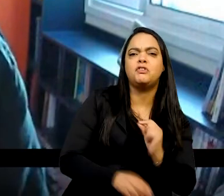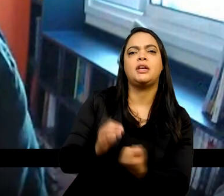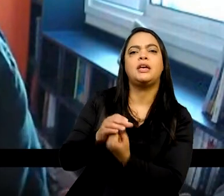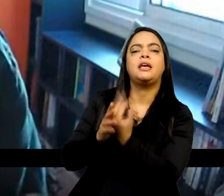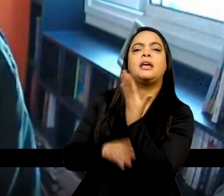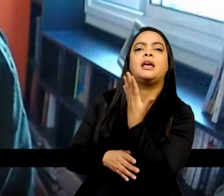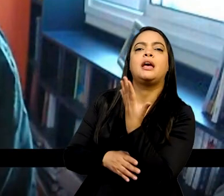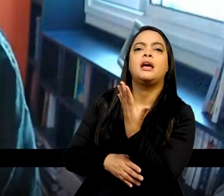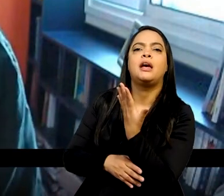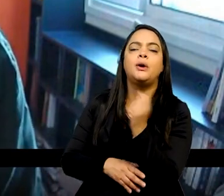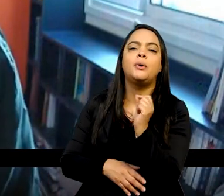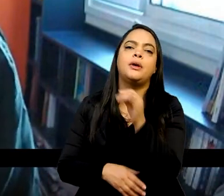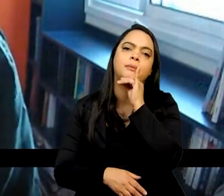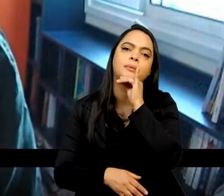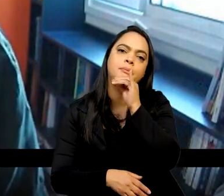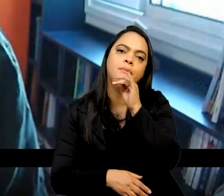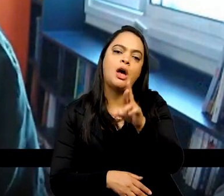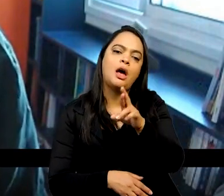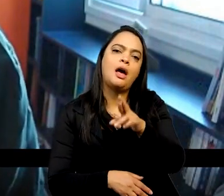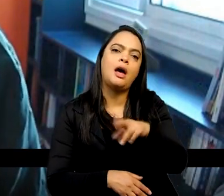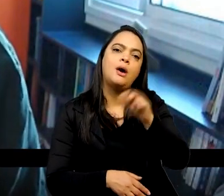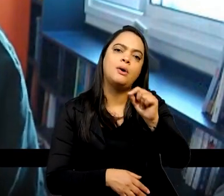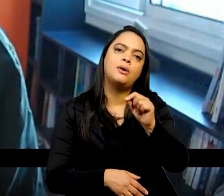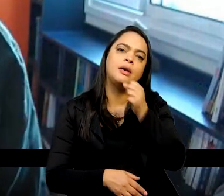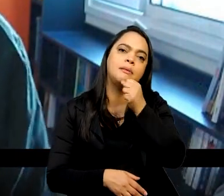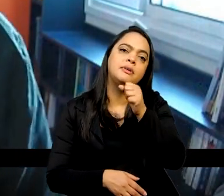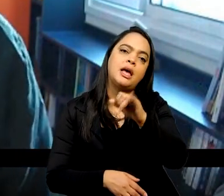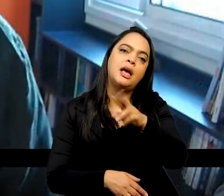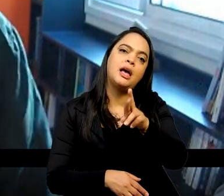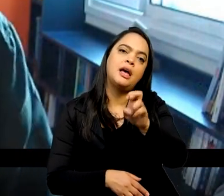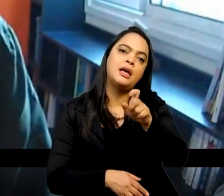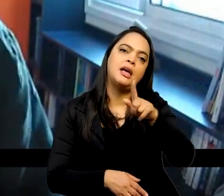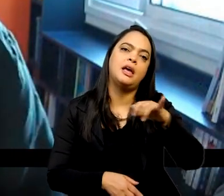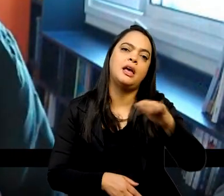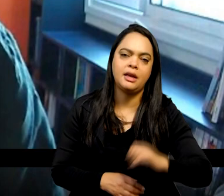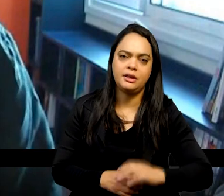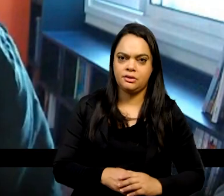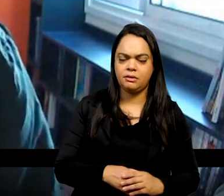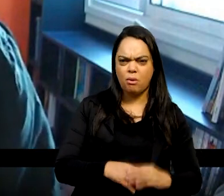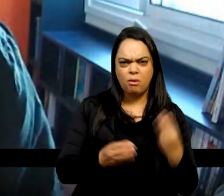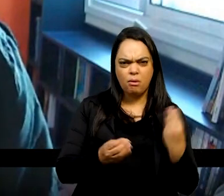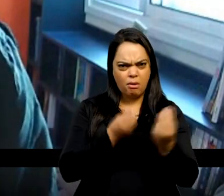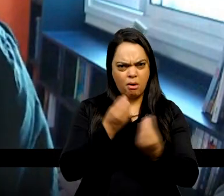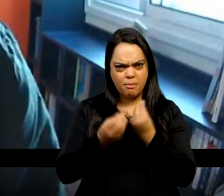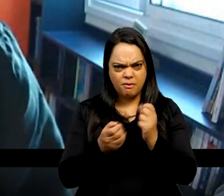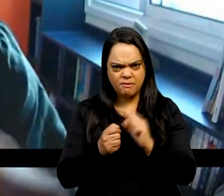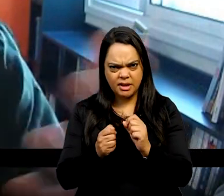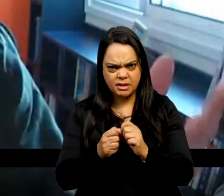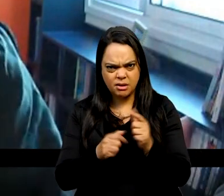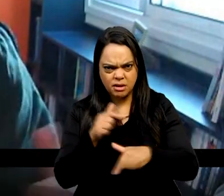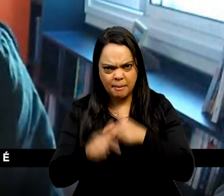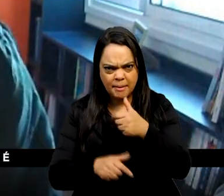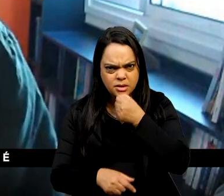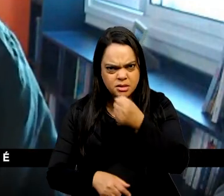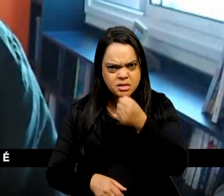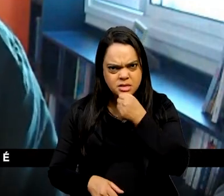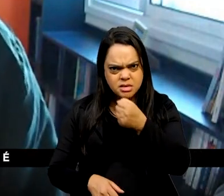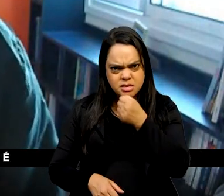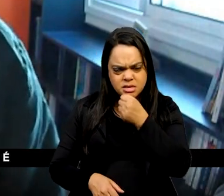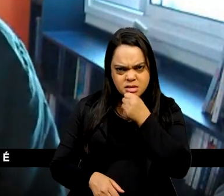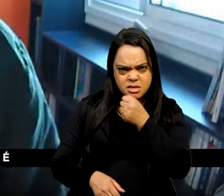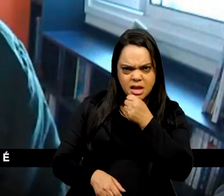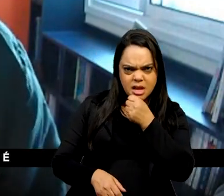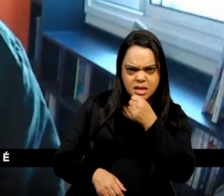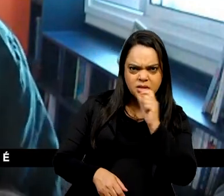exemplo, a imprensa régia. Então, é possível fazer um trabalho sobre imprensa da independência, falando do Maranhão,